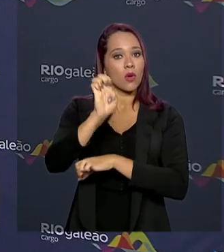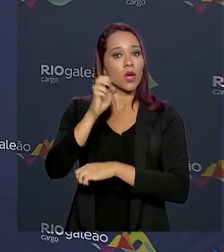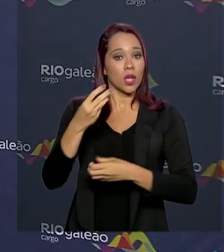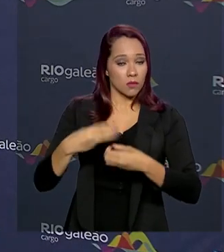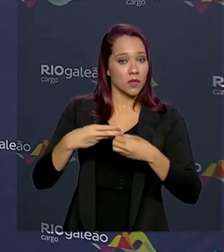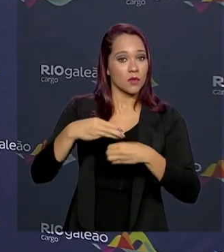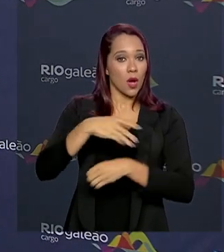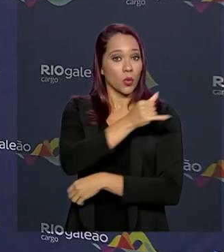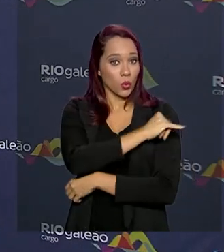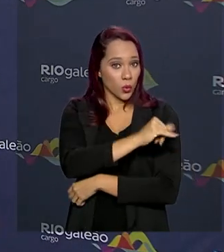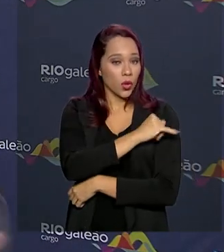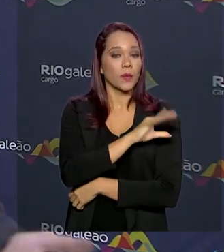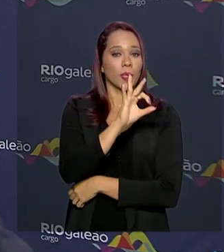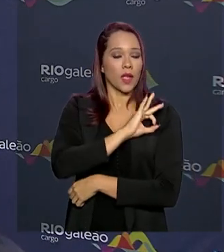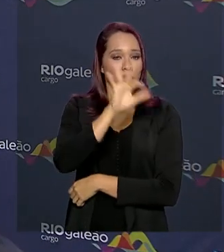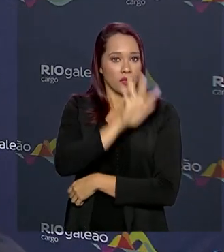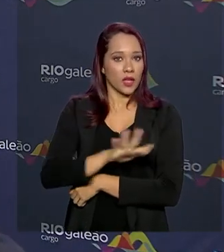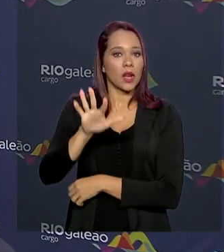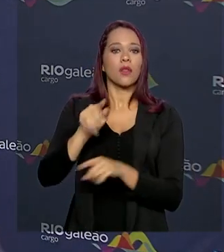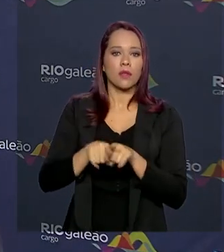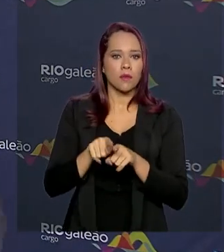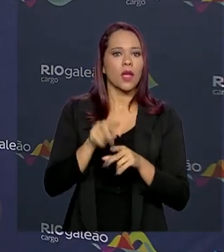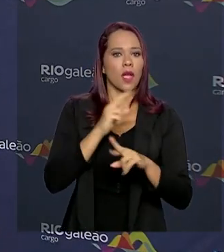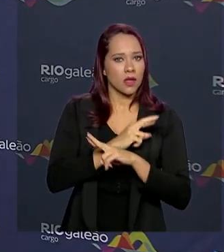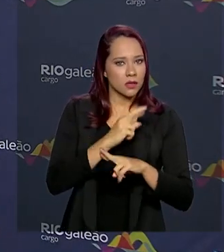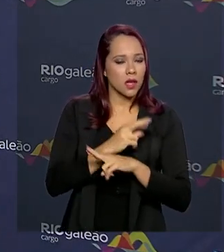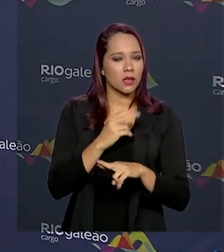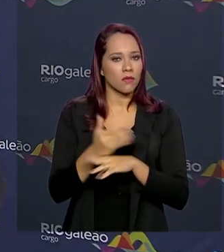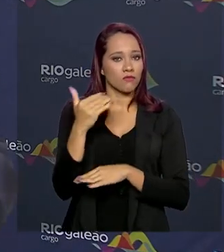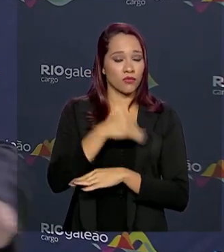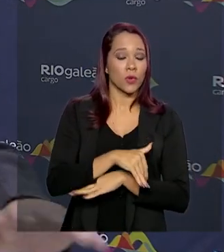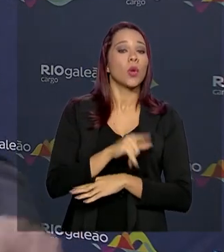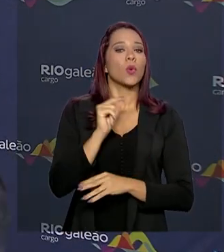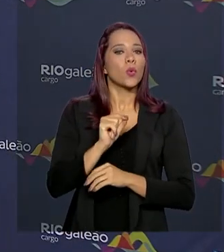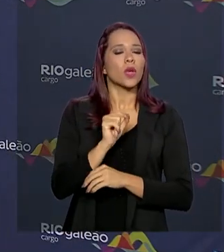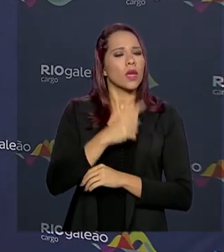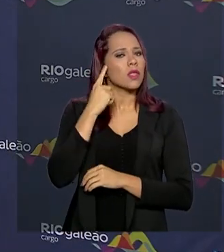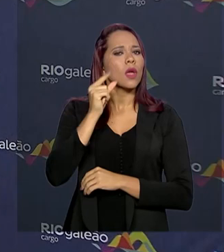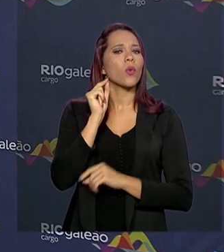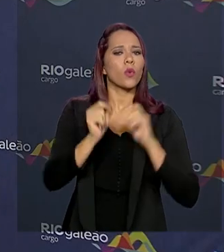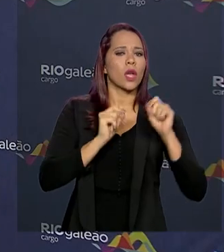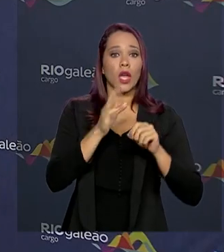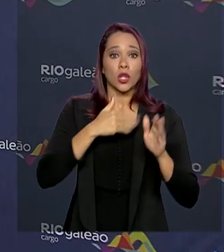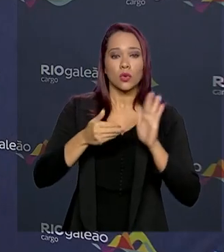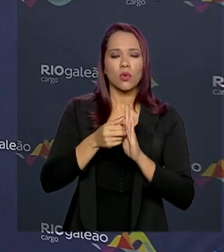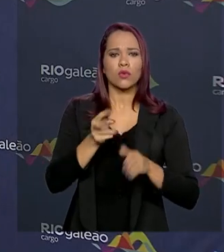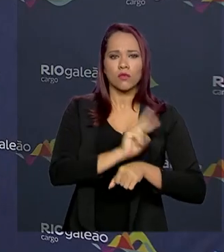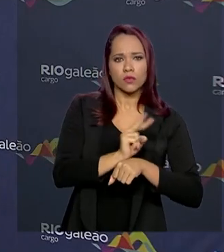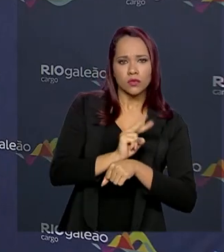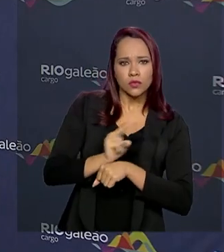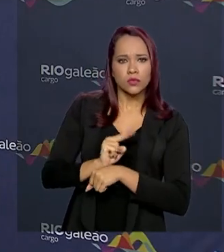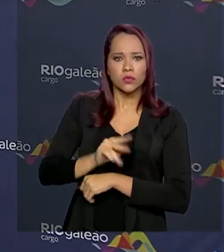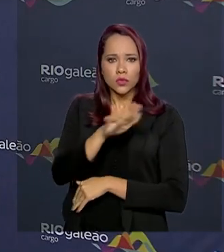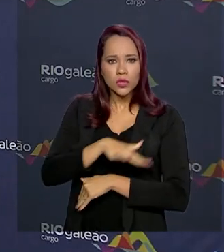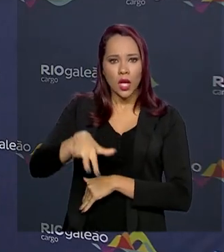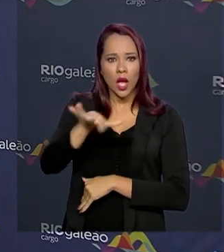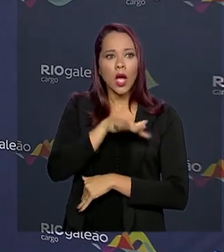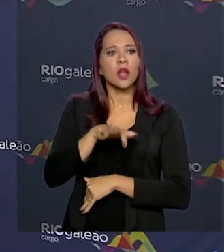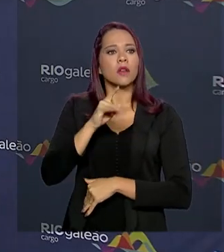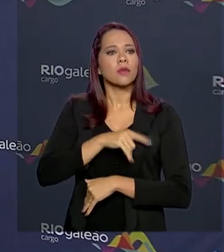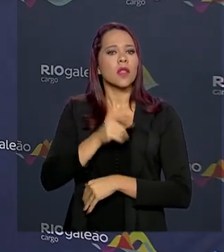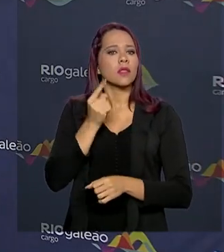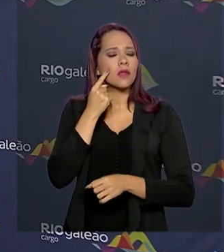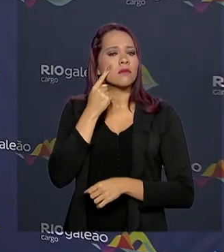de Janeiro, a Polícia Federal e a Receita Federal. A ideia é reforçar toda a vigilância sanitária no aeroporto do Galeão para tentar